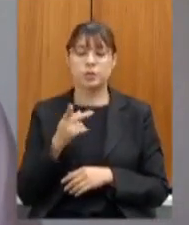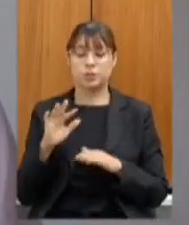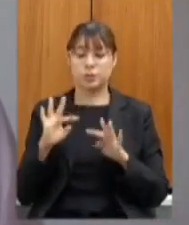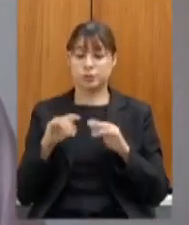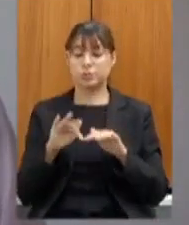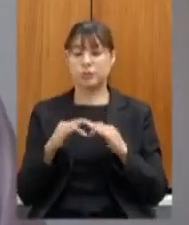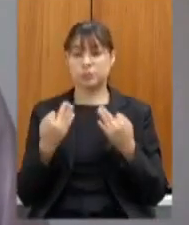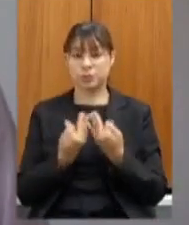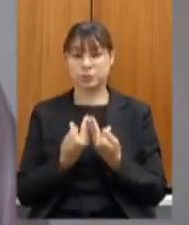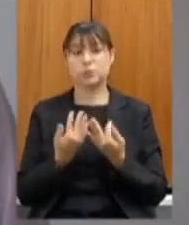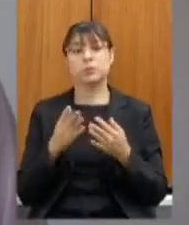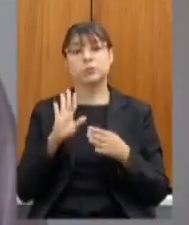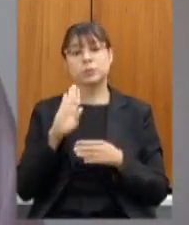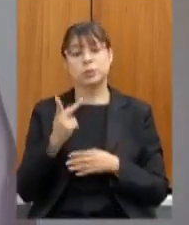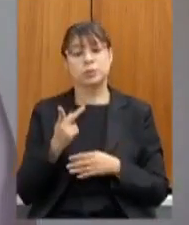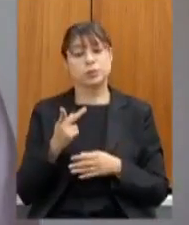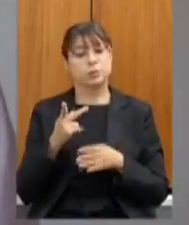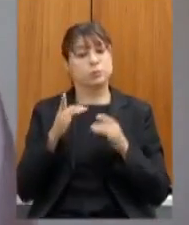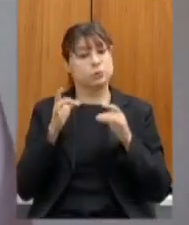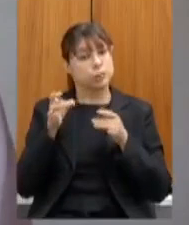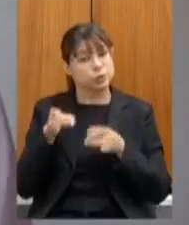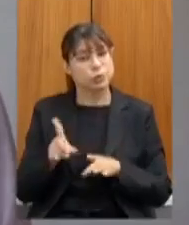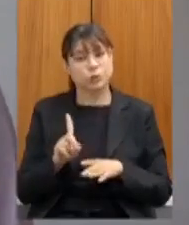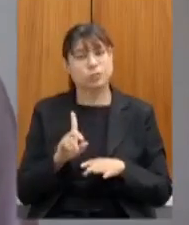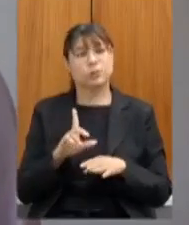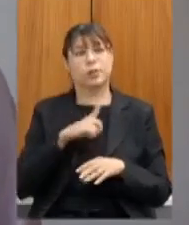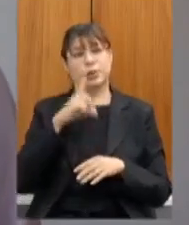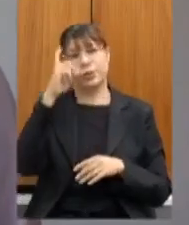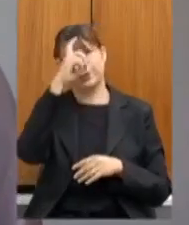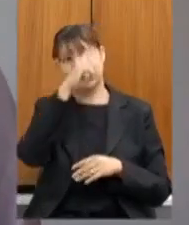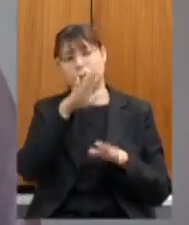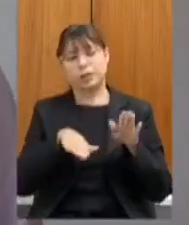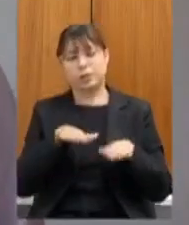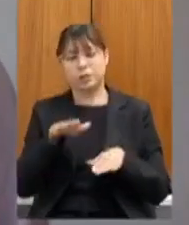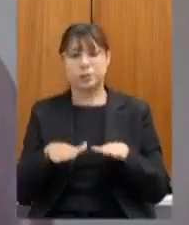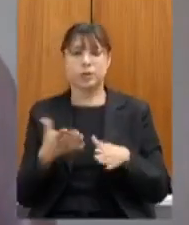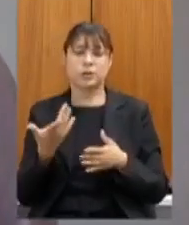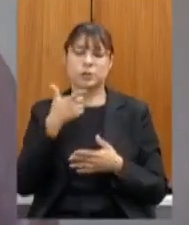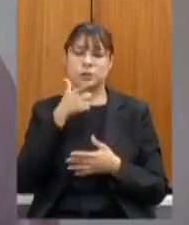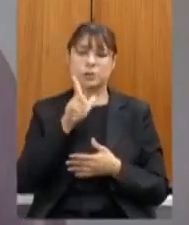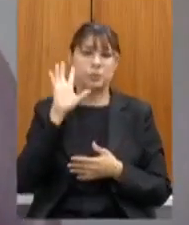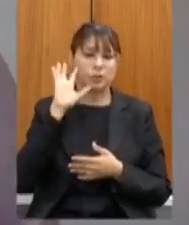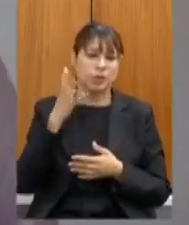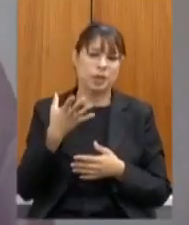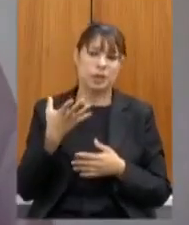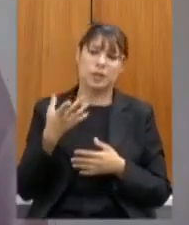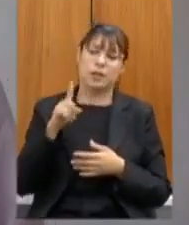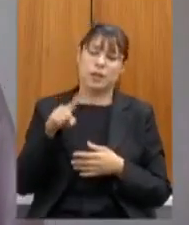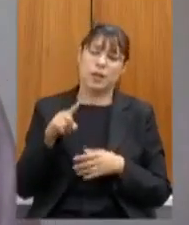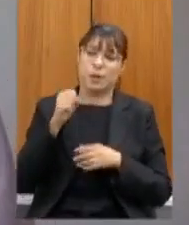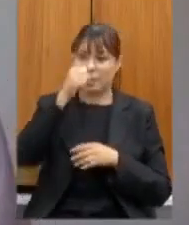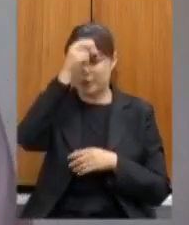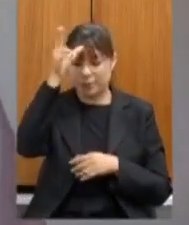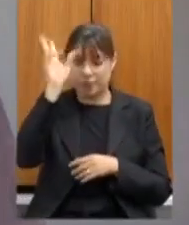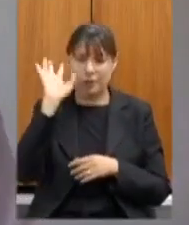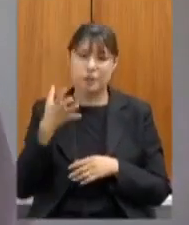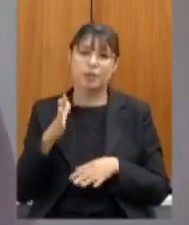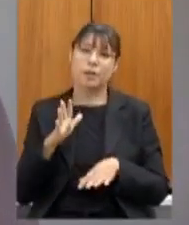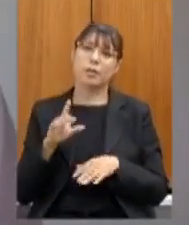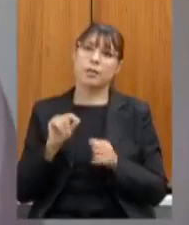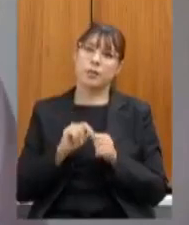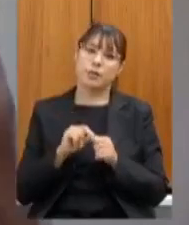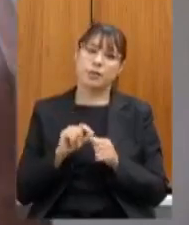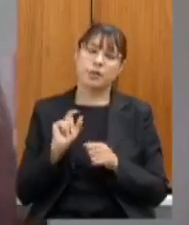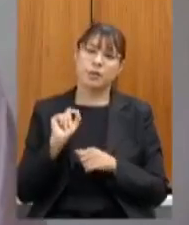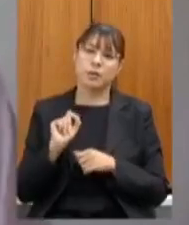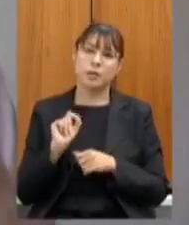horizonte não desistiram por conta da dificuldade no acesso de alguma solução por parte da prefeitura fizeram uso